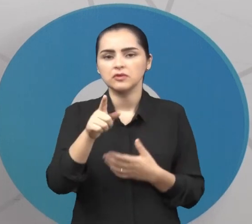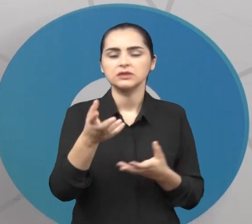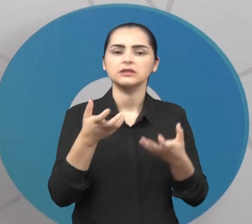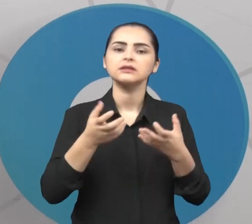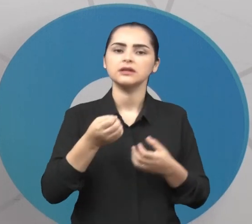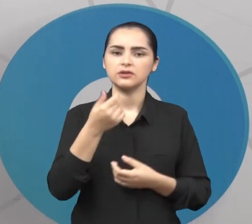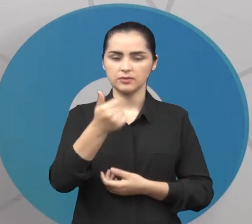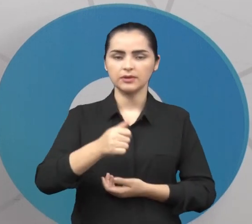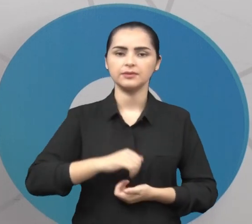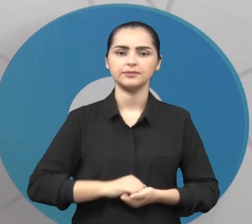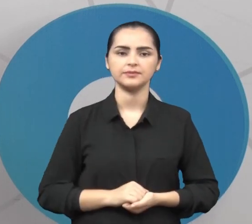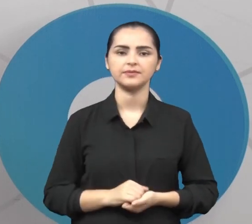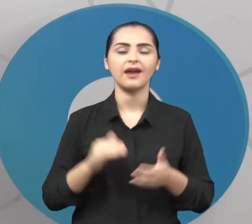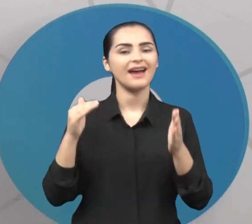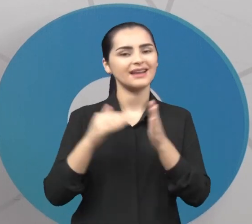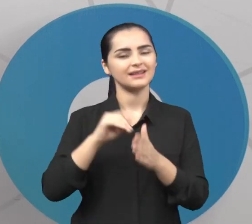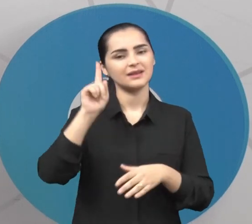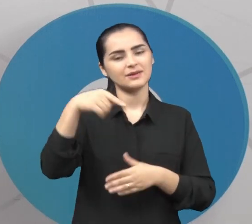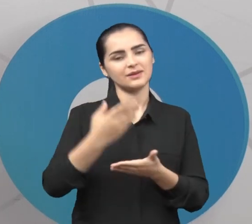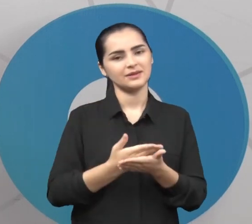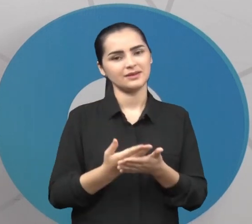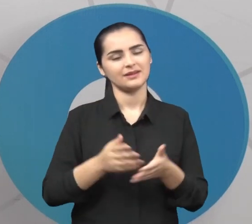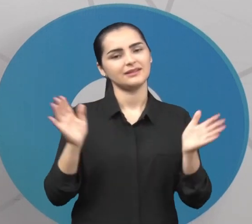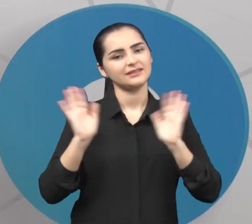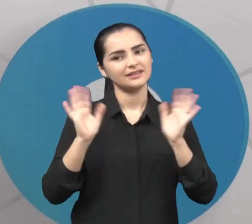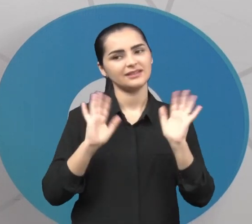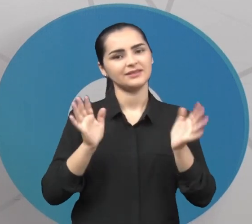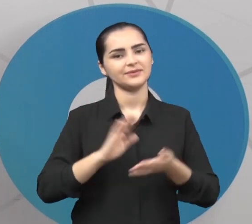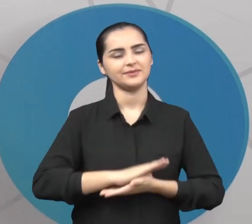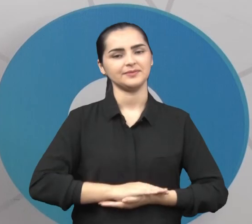melhor, tá bom? Até a próxima aula. Tchau, tchau.